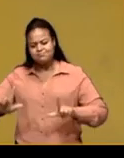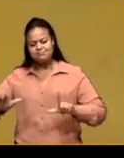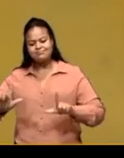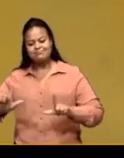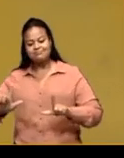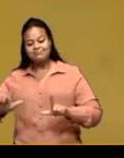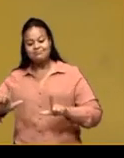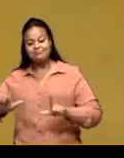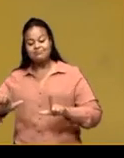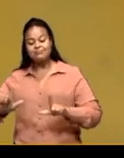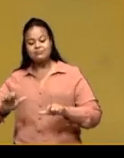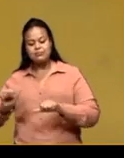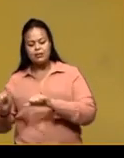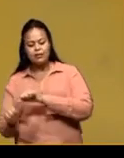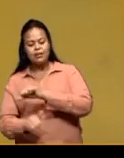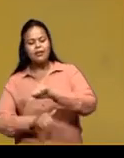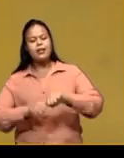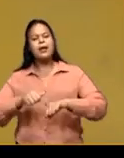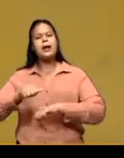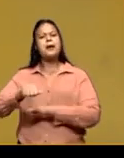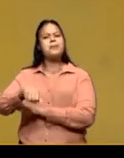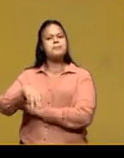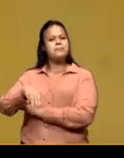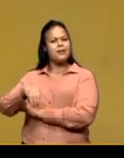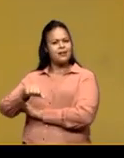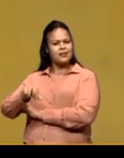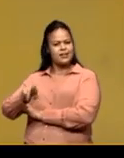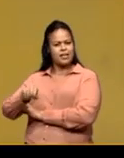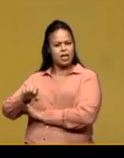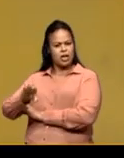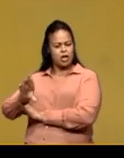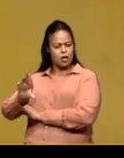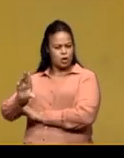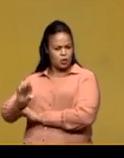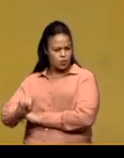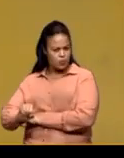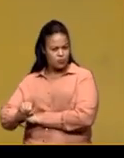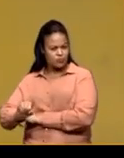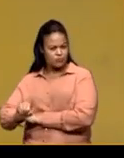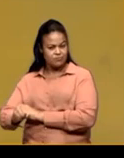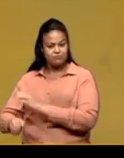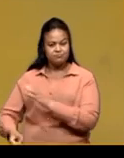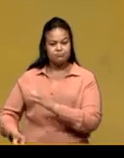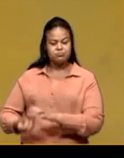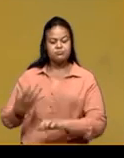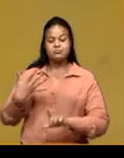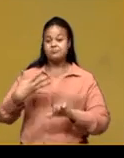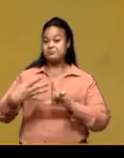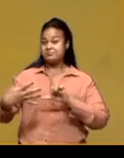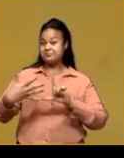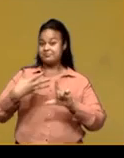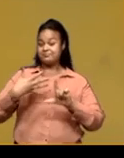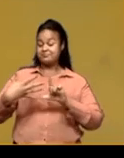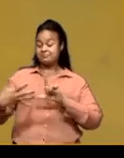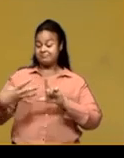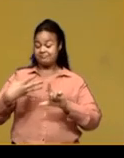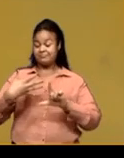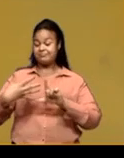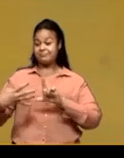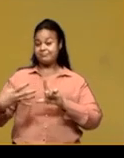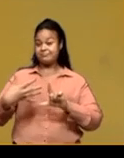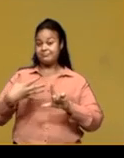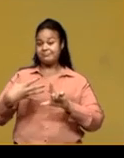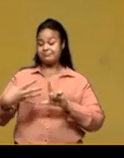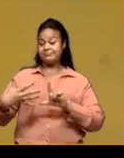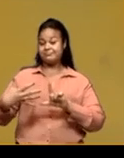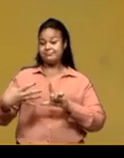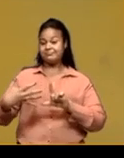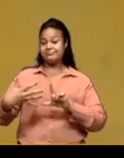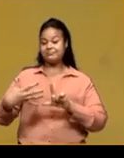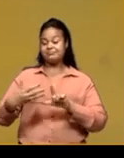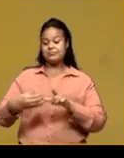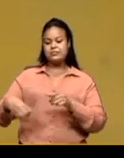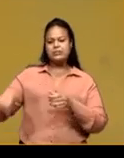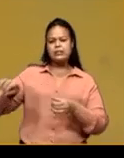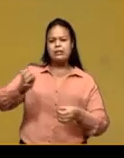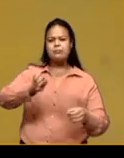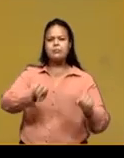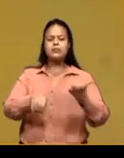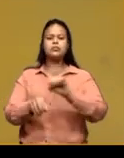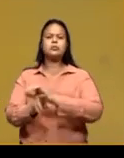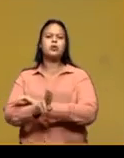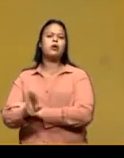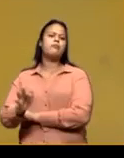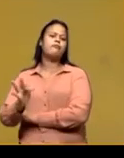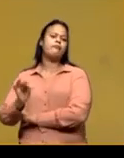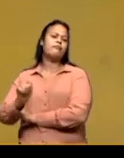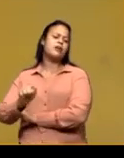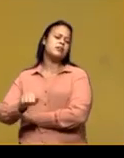amarelo. É tudo para ontem. Documentário lançado pela Netflix, com realização da Laboratório Fantasma,